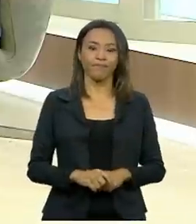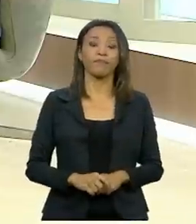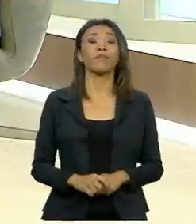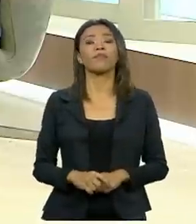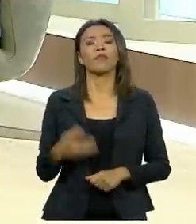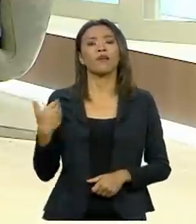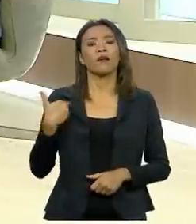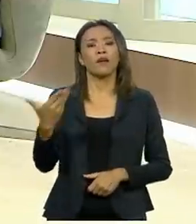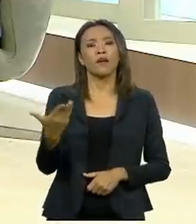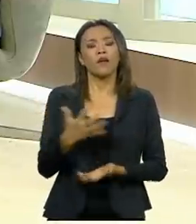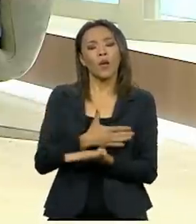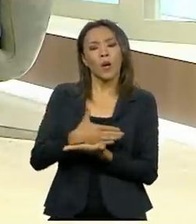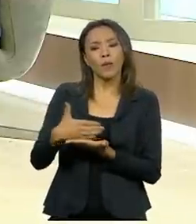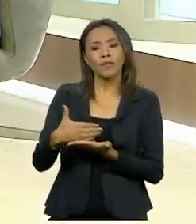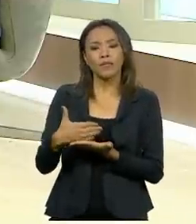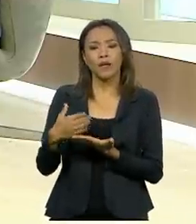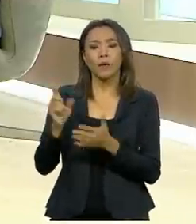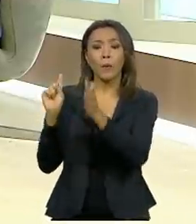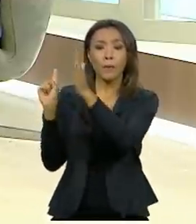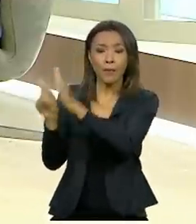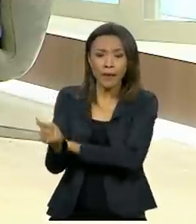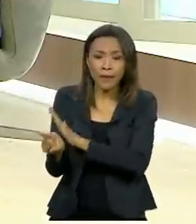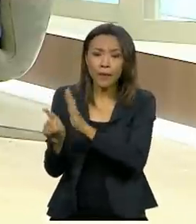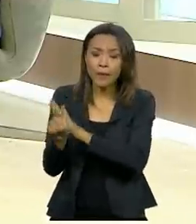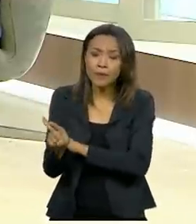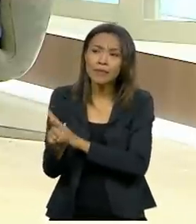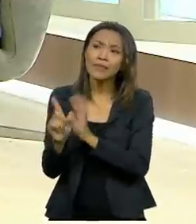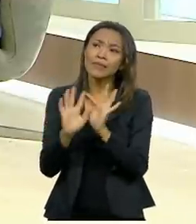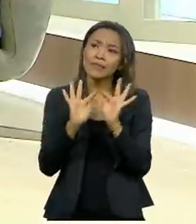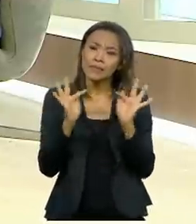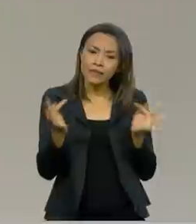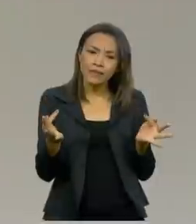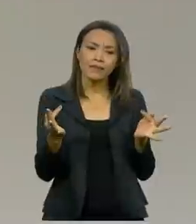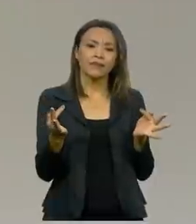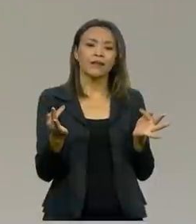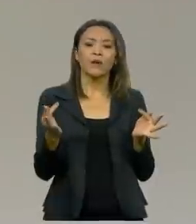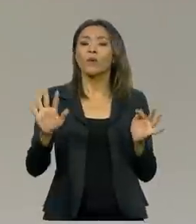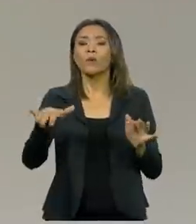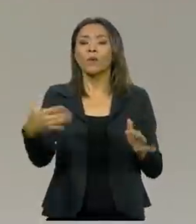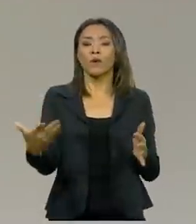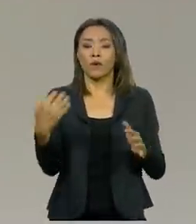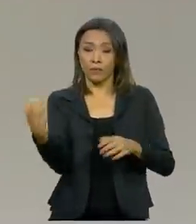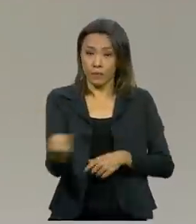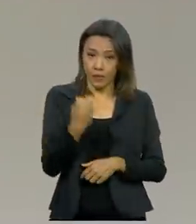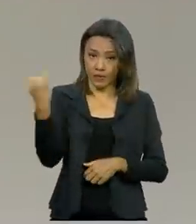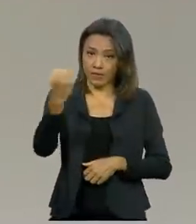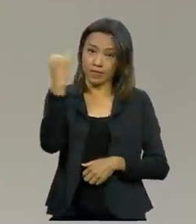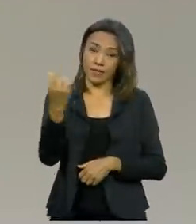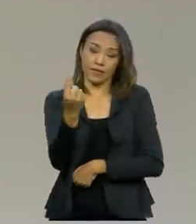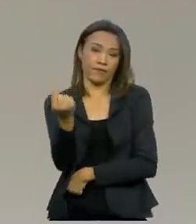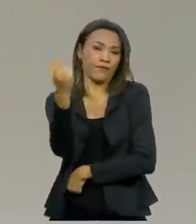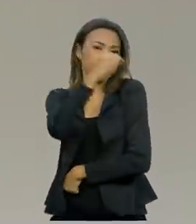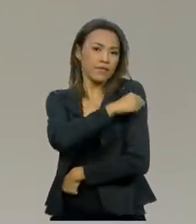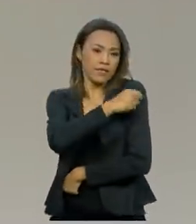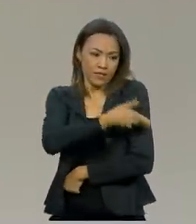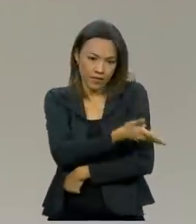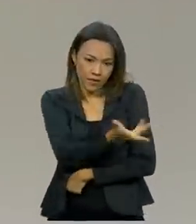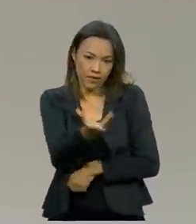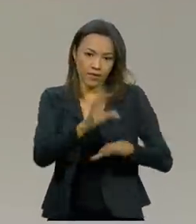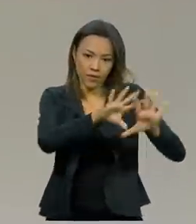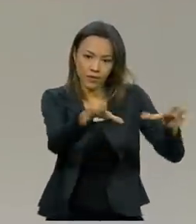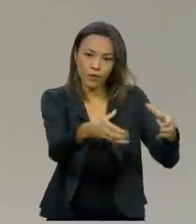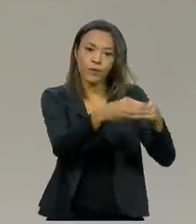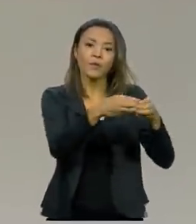Queria começar a conversa com o senhor com uma pergunta básica, mais relevante. Qual que a importância da vacinação das gestantes